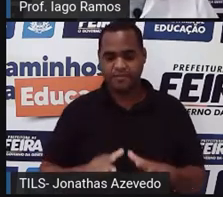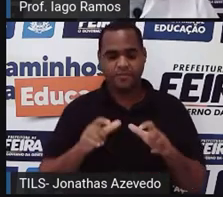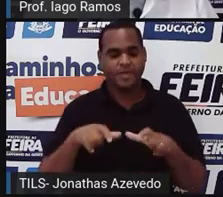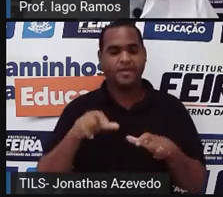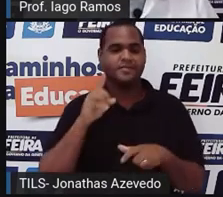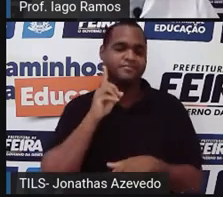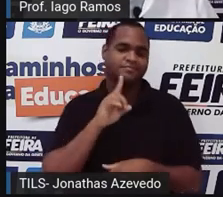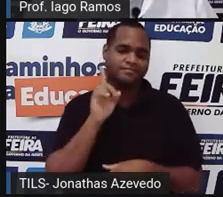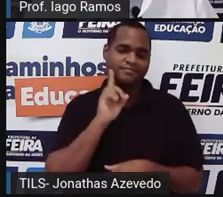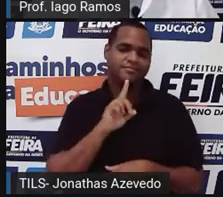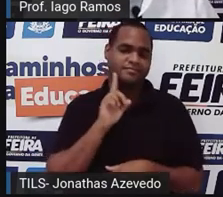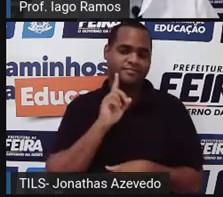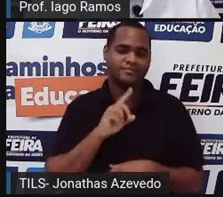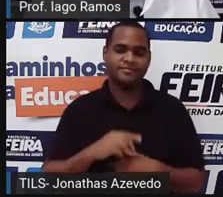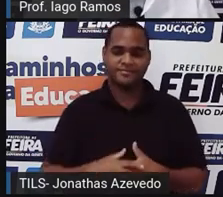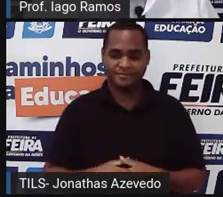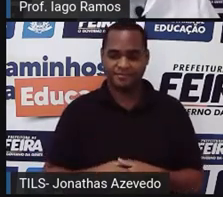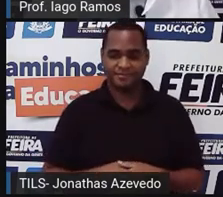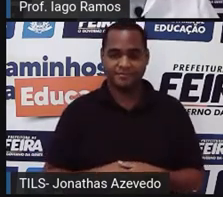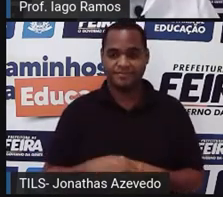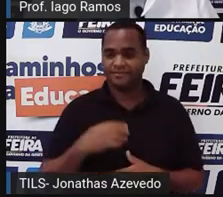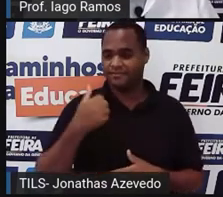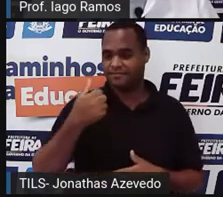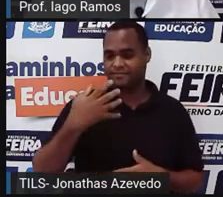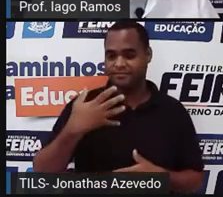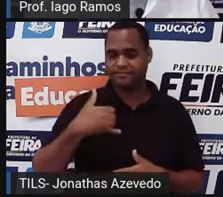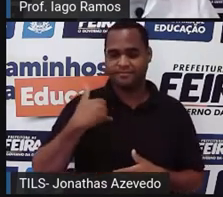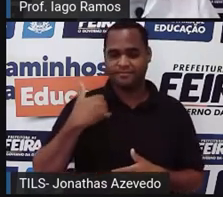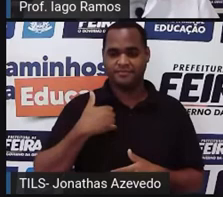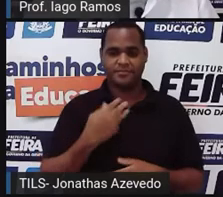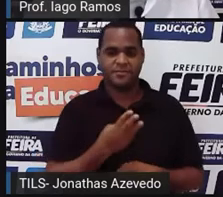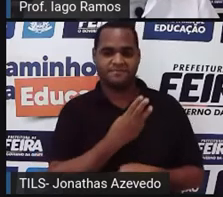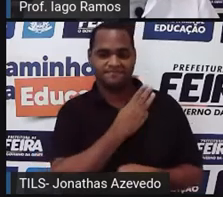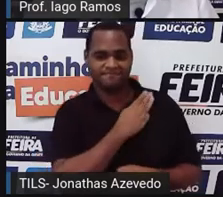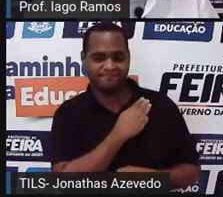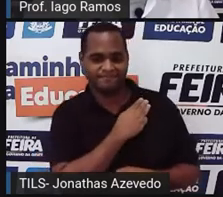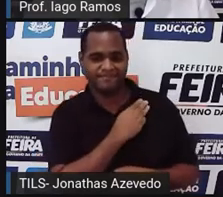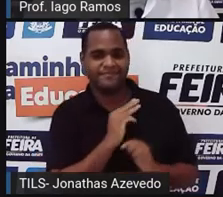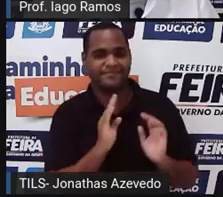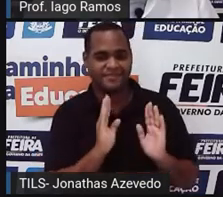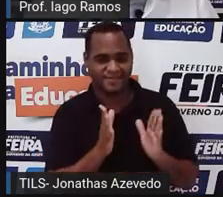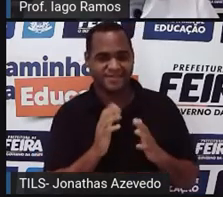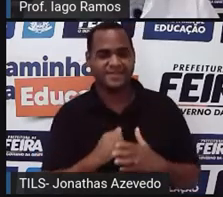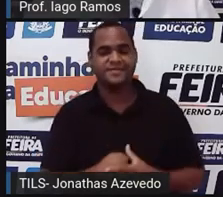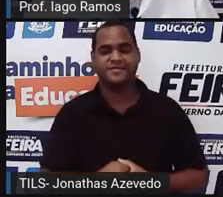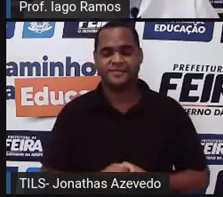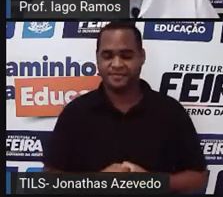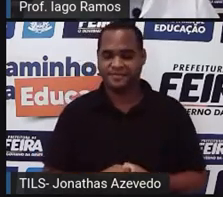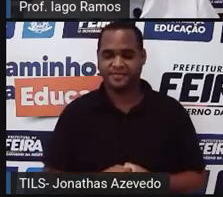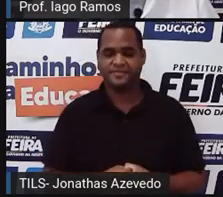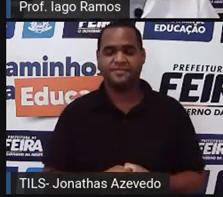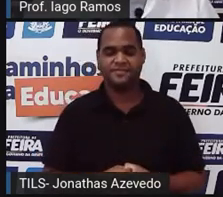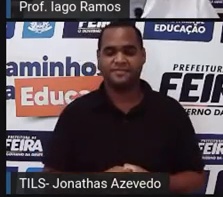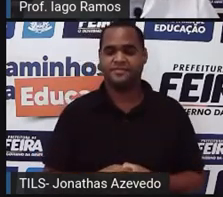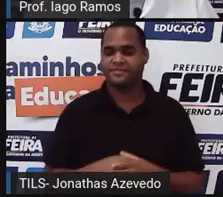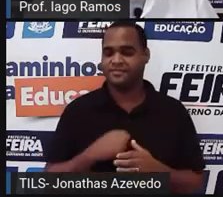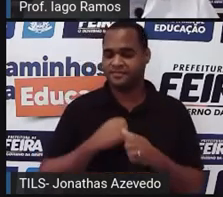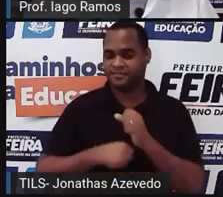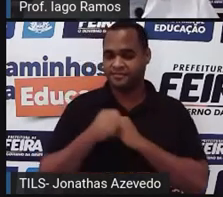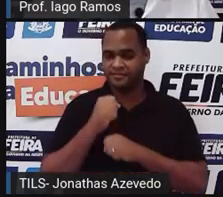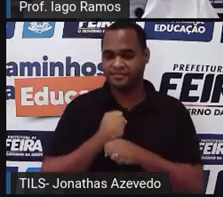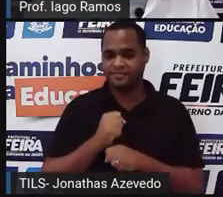Estados Unidos, né? Aos 14 aninhos ela já tá ali fazendo o ensino médio, no ano de